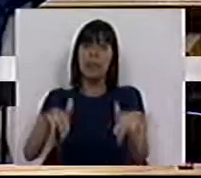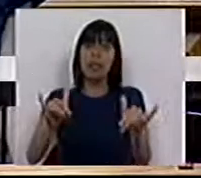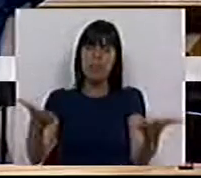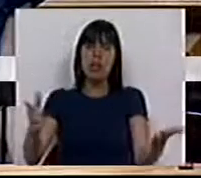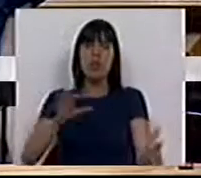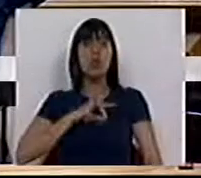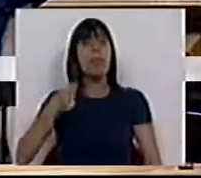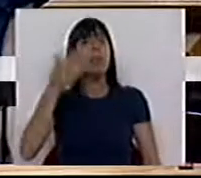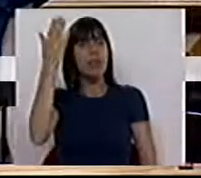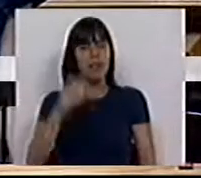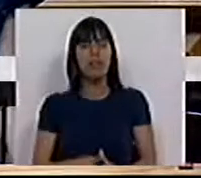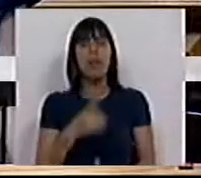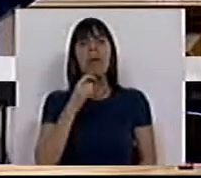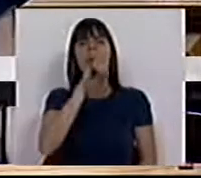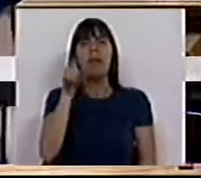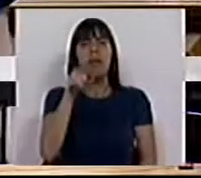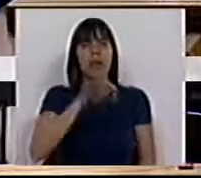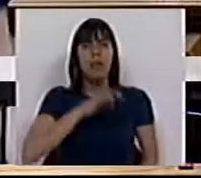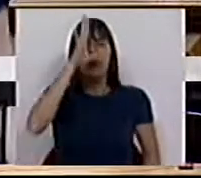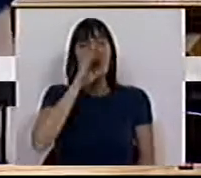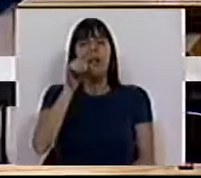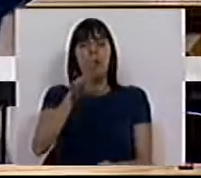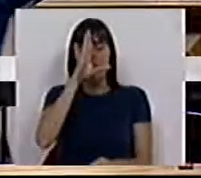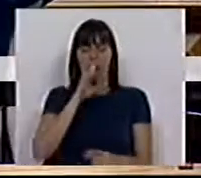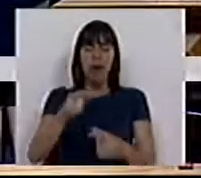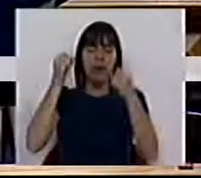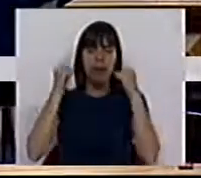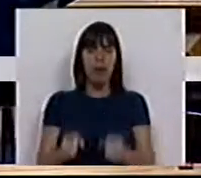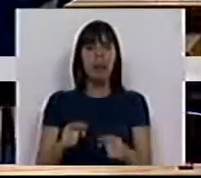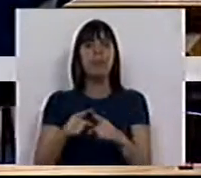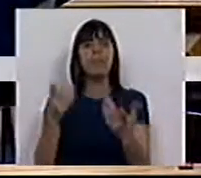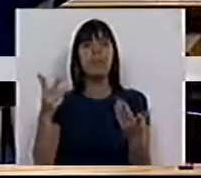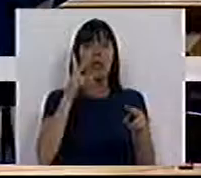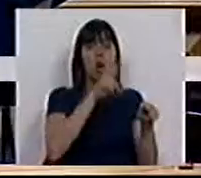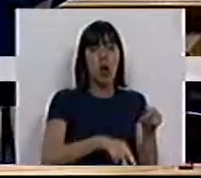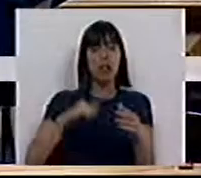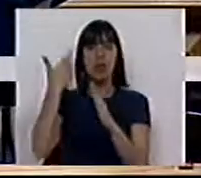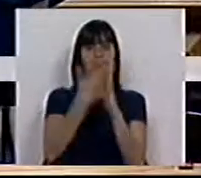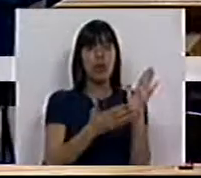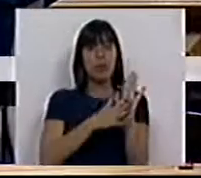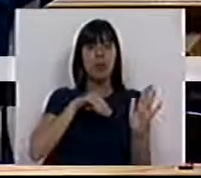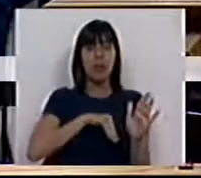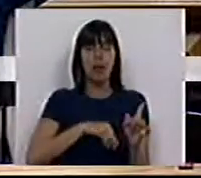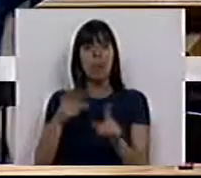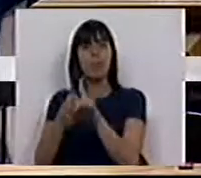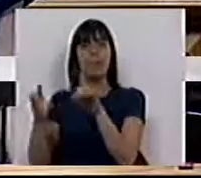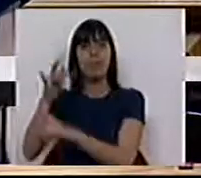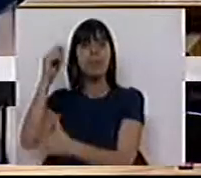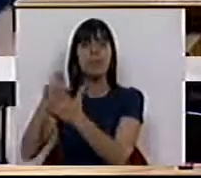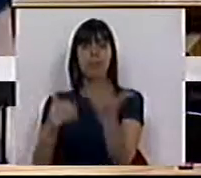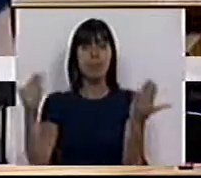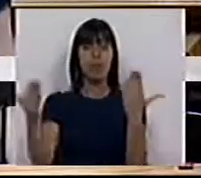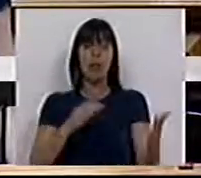termino, Sr. Presidente, perguntando ao Sr. Ministro, o Governo insiste na dicotomia entre cortes inconstitucionais dos salários ou aumento de